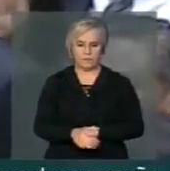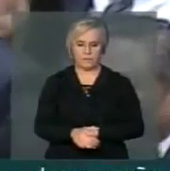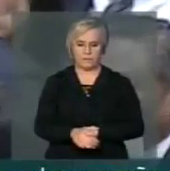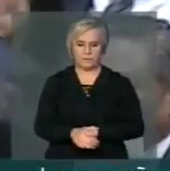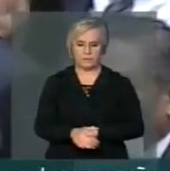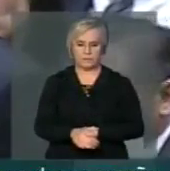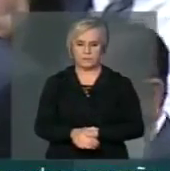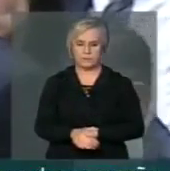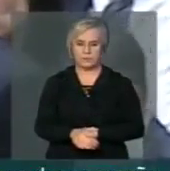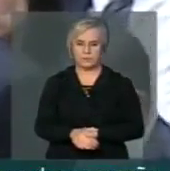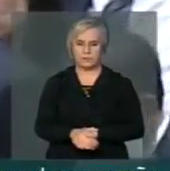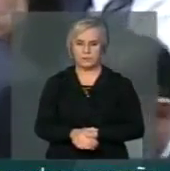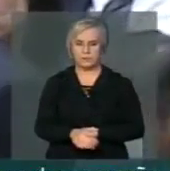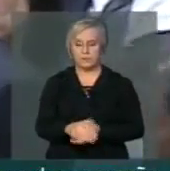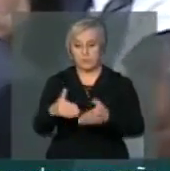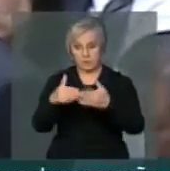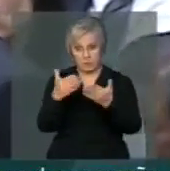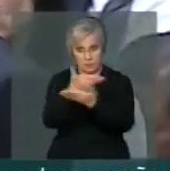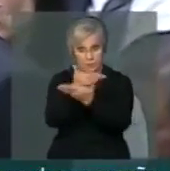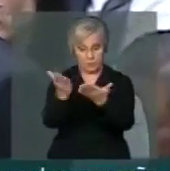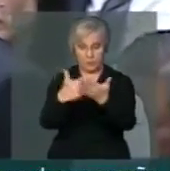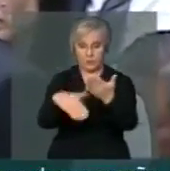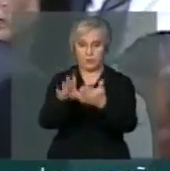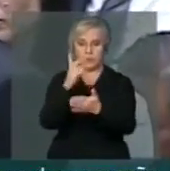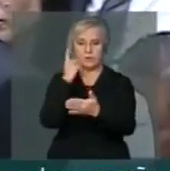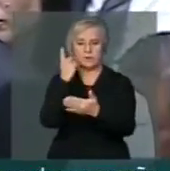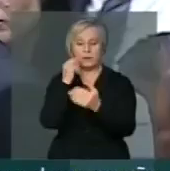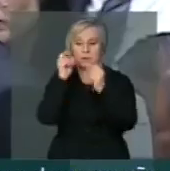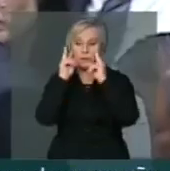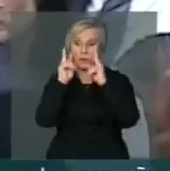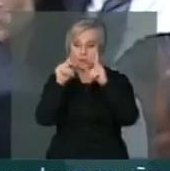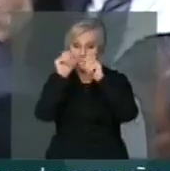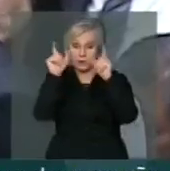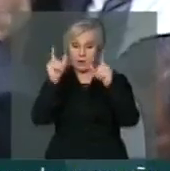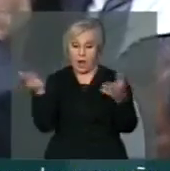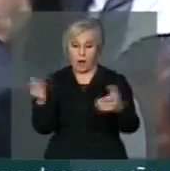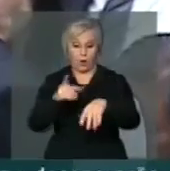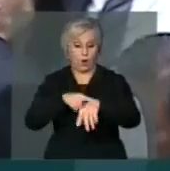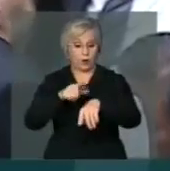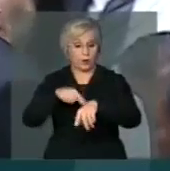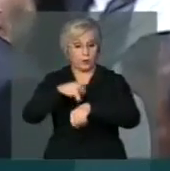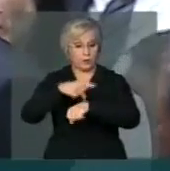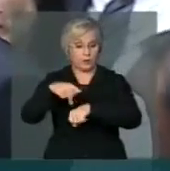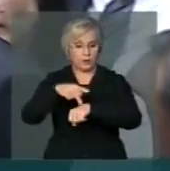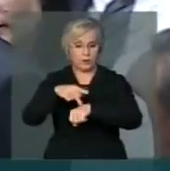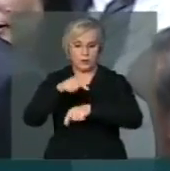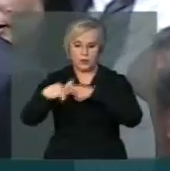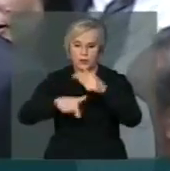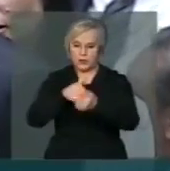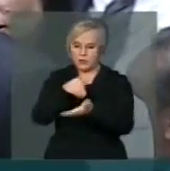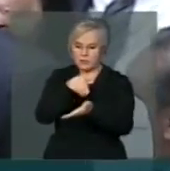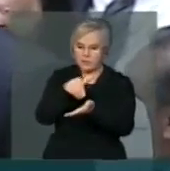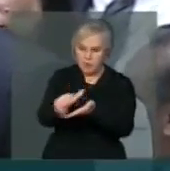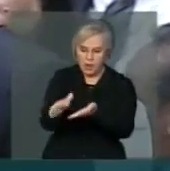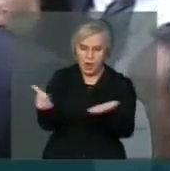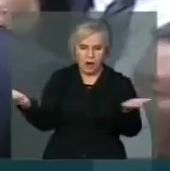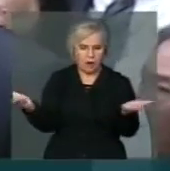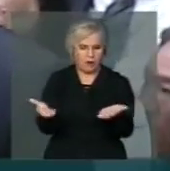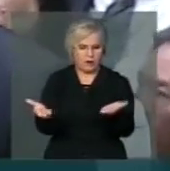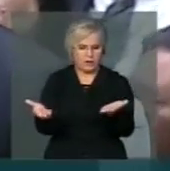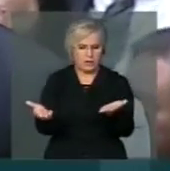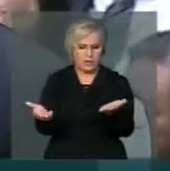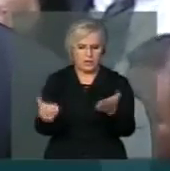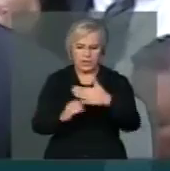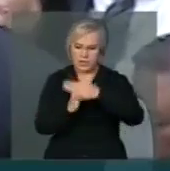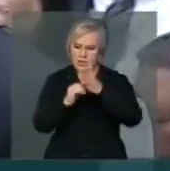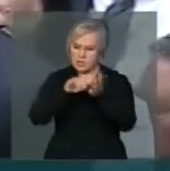Para concluir, seu presidente, eu peço a esse plenário que atente ao momento que o país passa, desempregado nesse momento, retirar essas